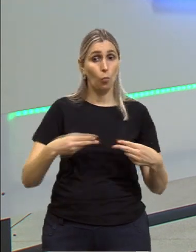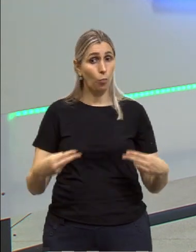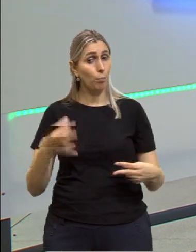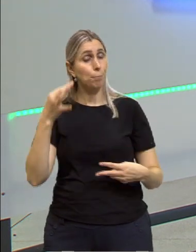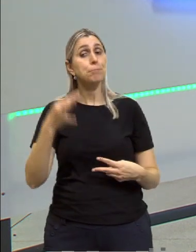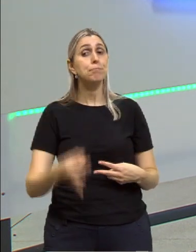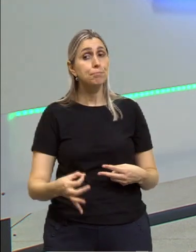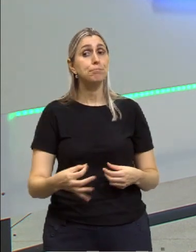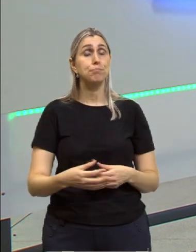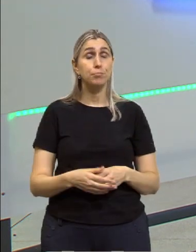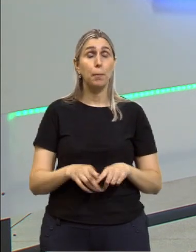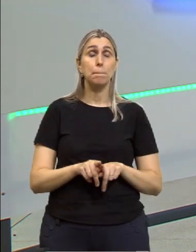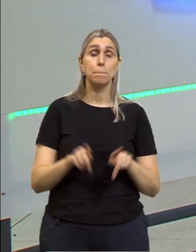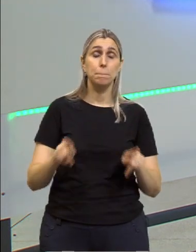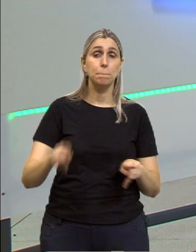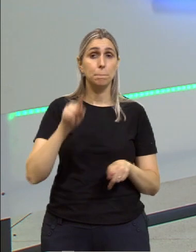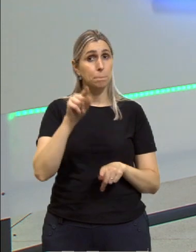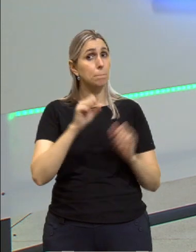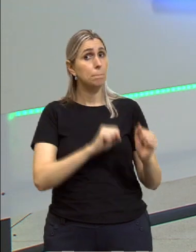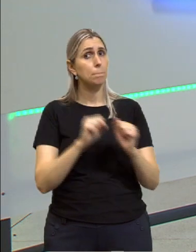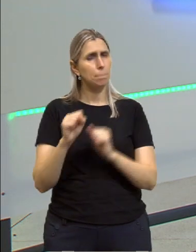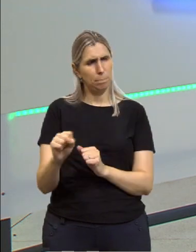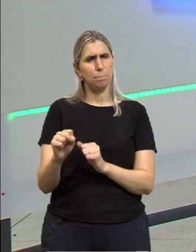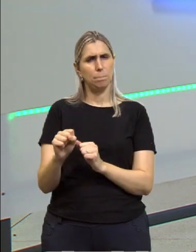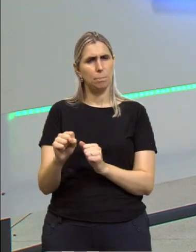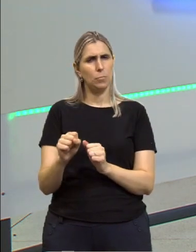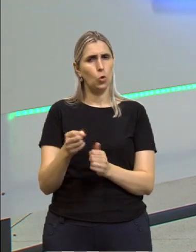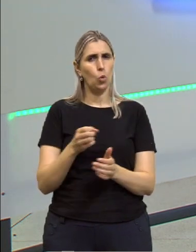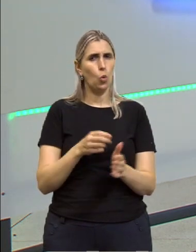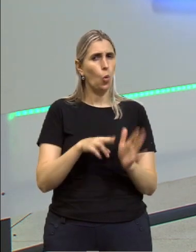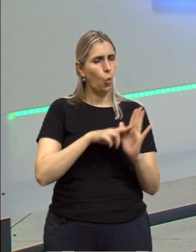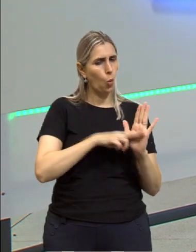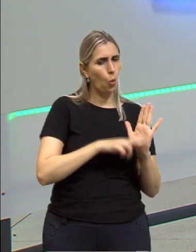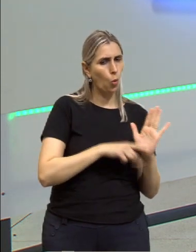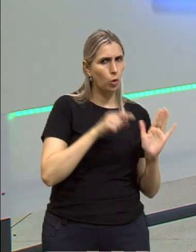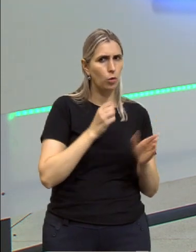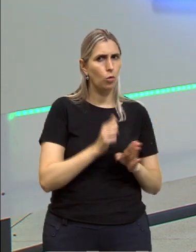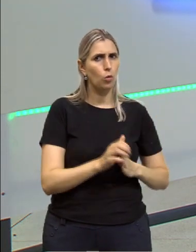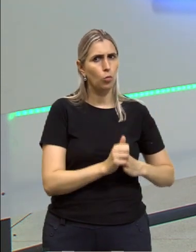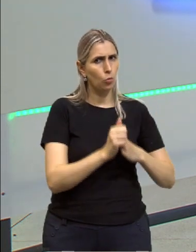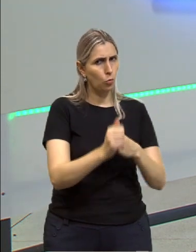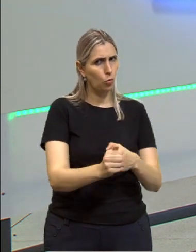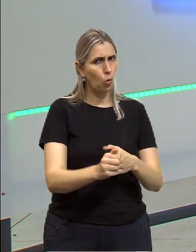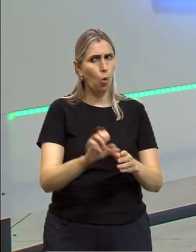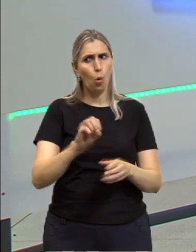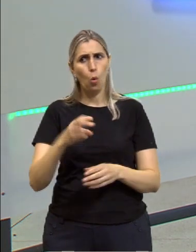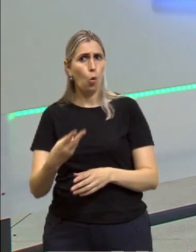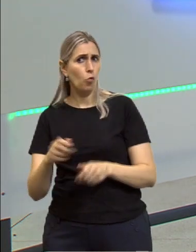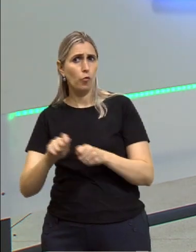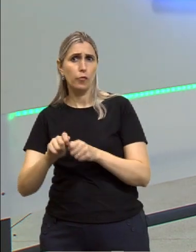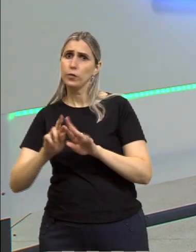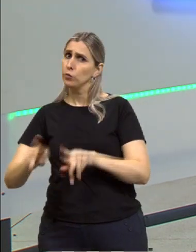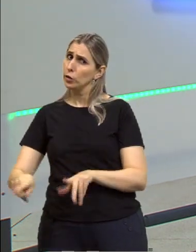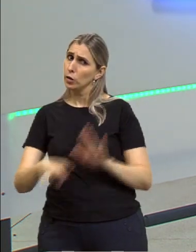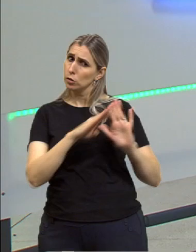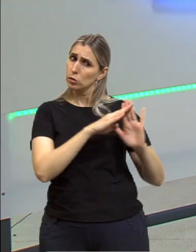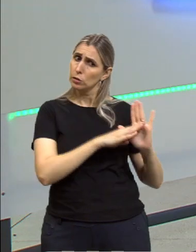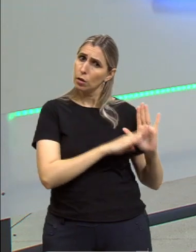certas, porém você pode seguir o manual ou você pode tocar a sua vida independente daquele manual.